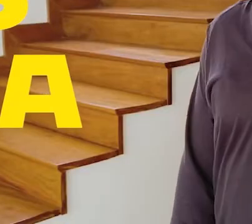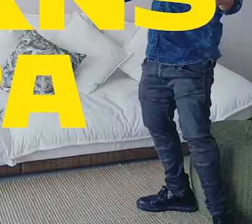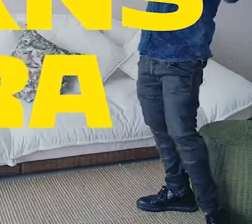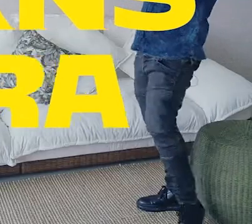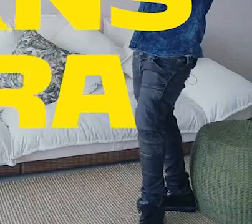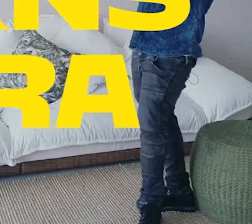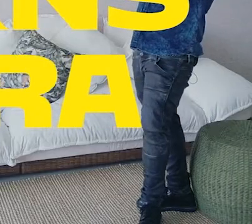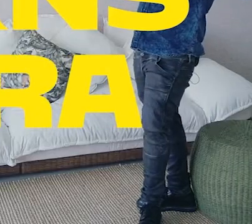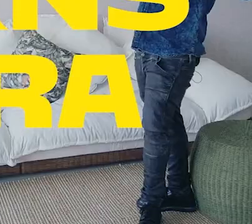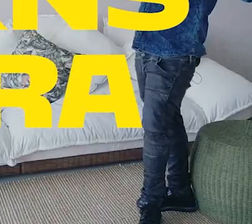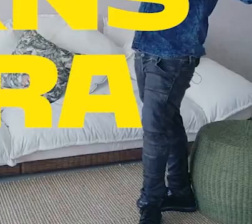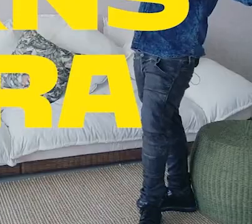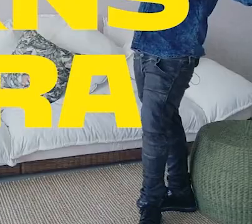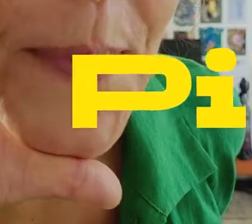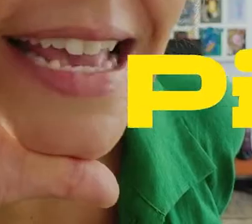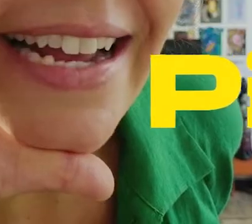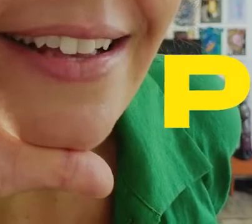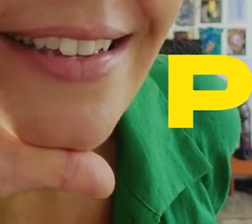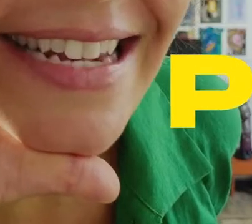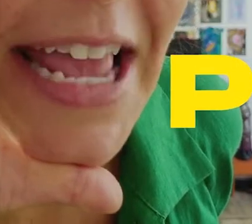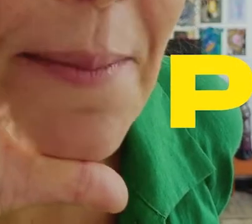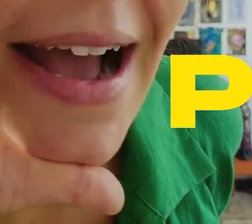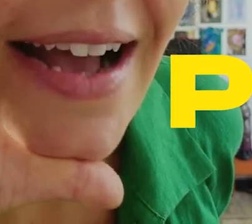Transcrição Pira Cinema